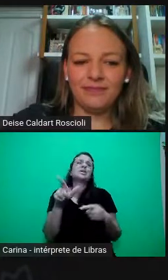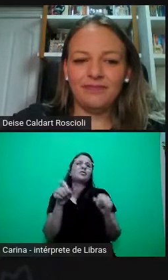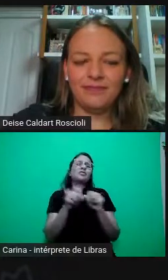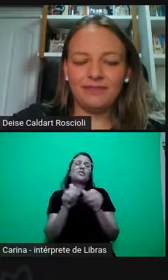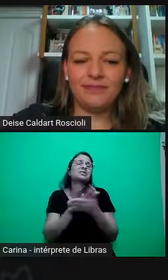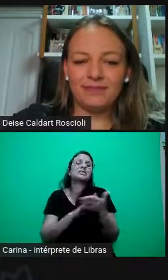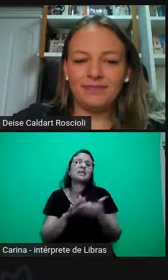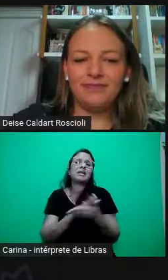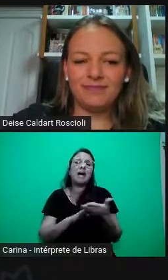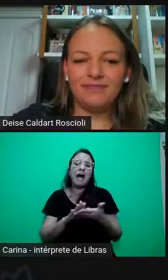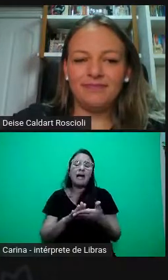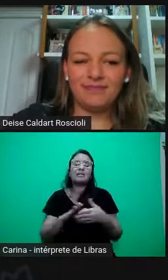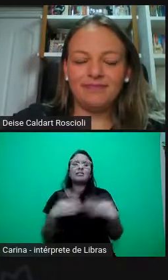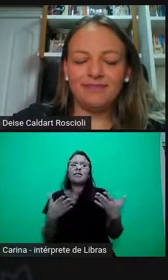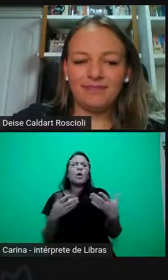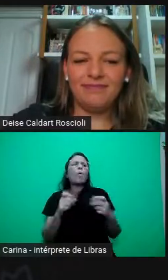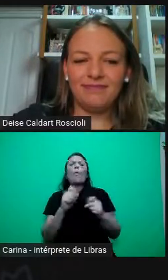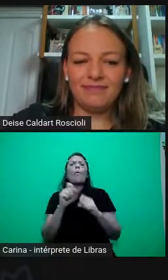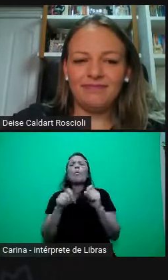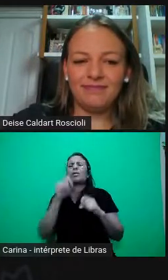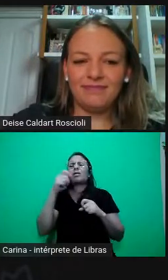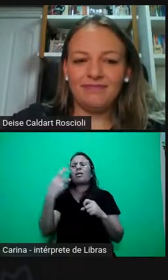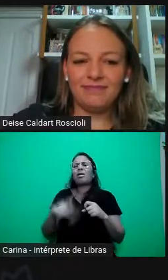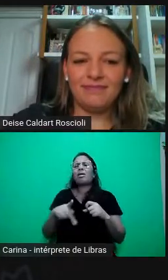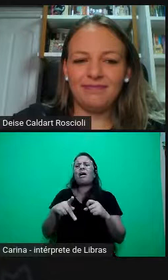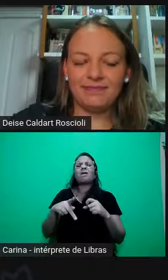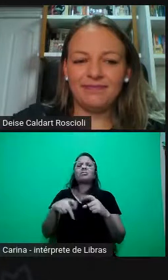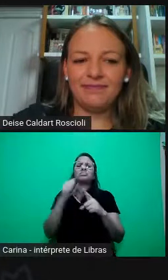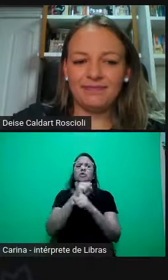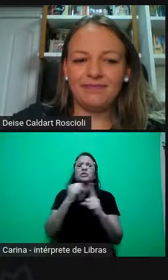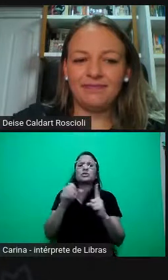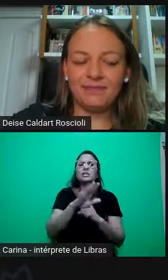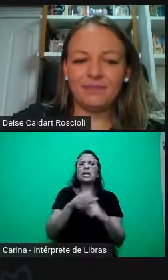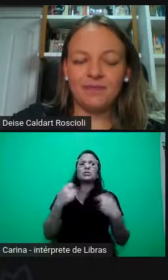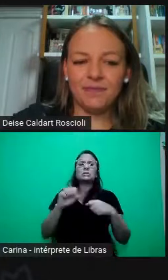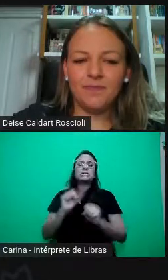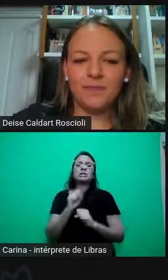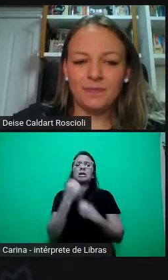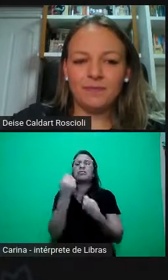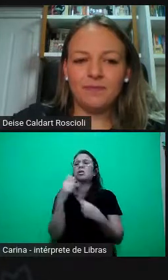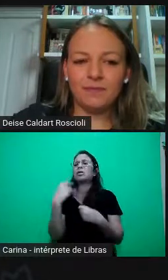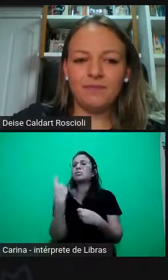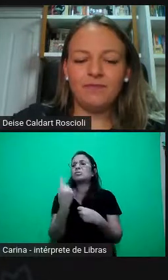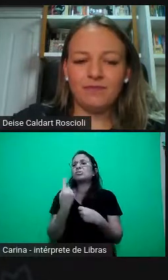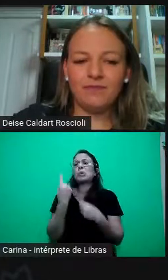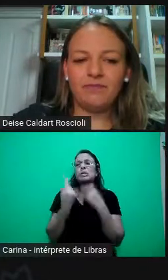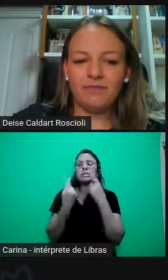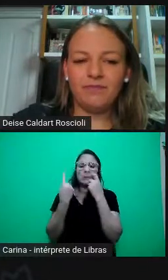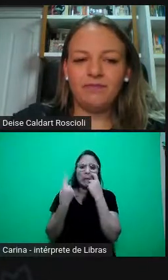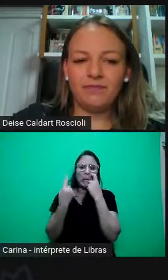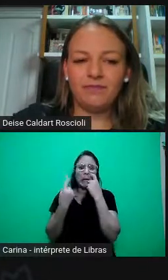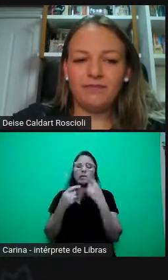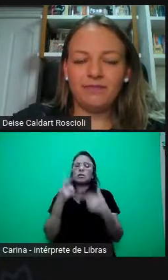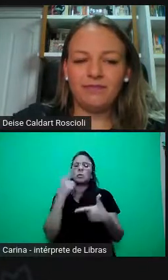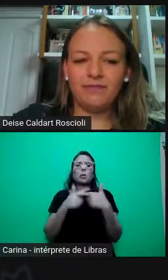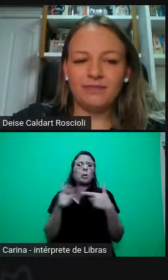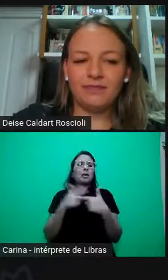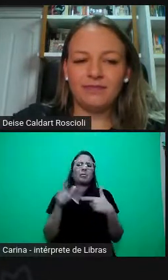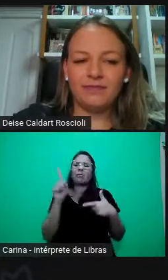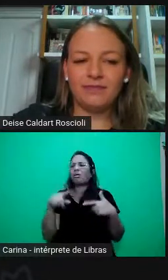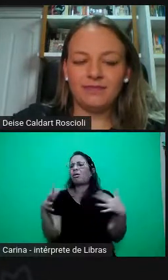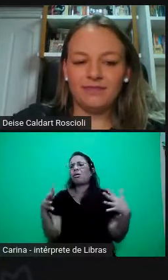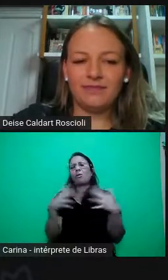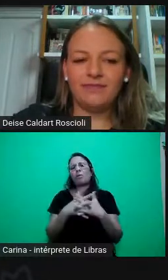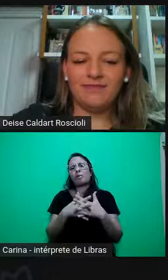elas, né, como jovens, tenham que se defender sozinhas de questões que são tão complexas, né. Então, com certeza, a gente aprender